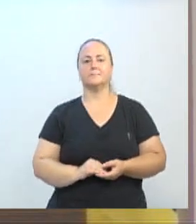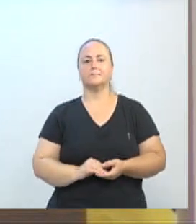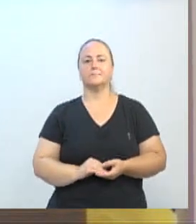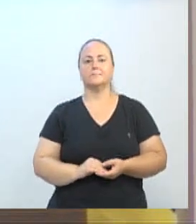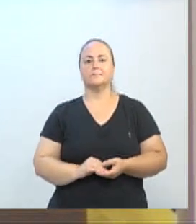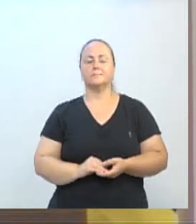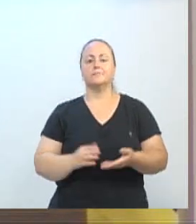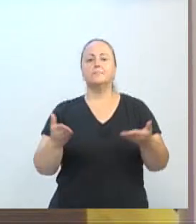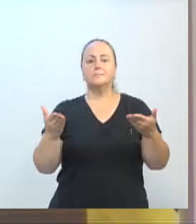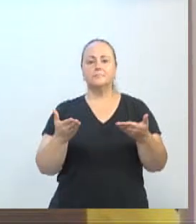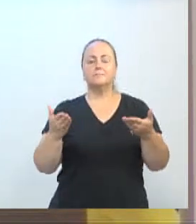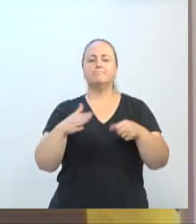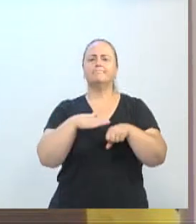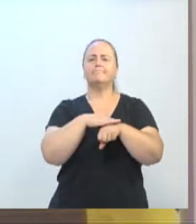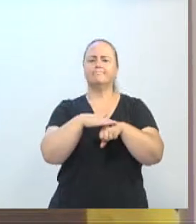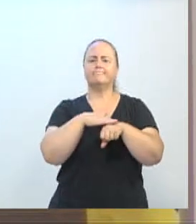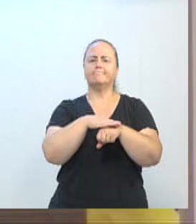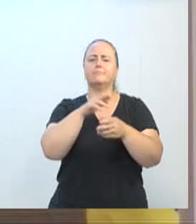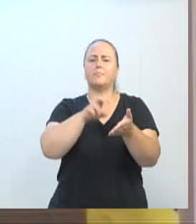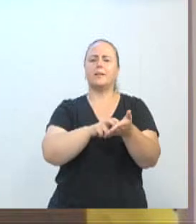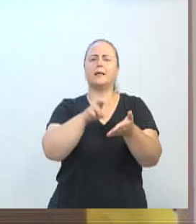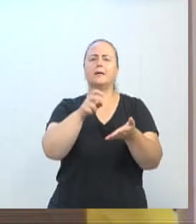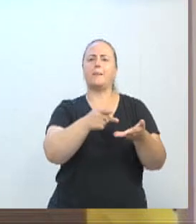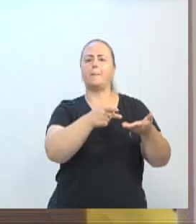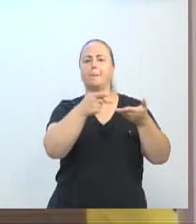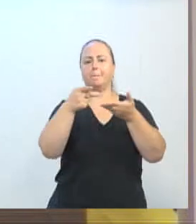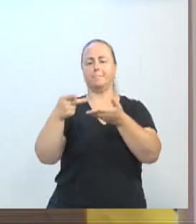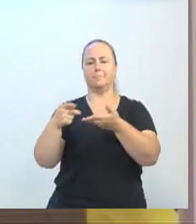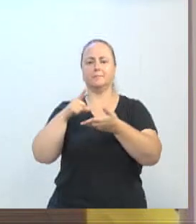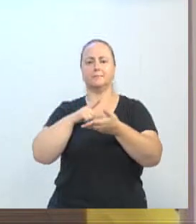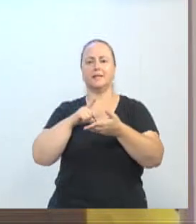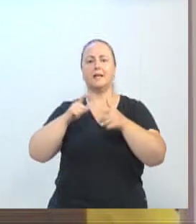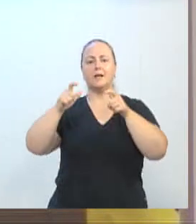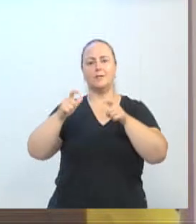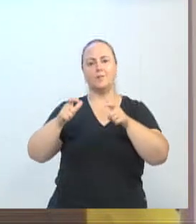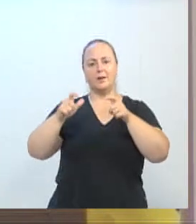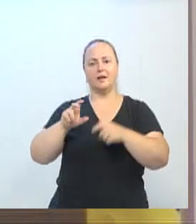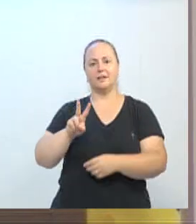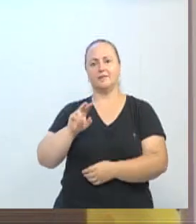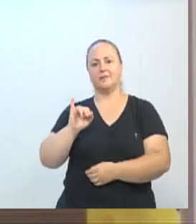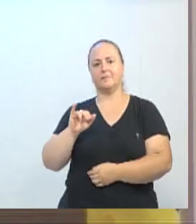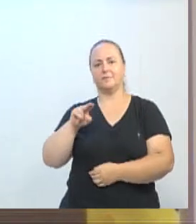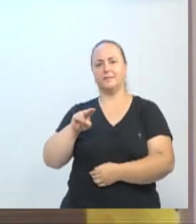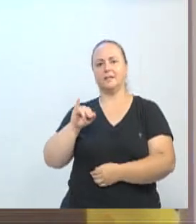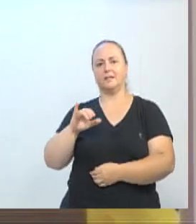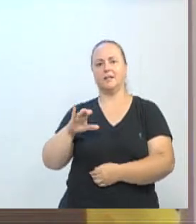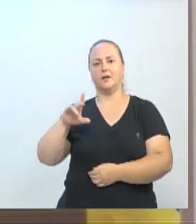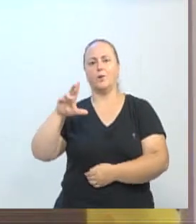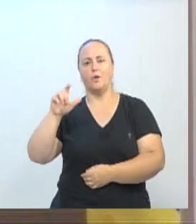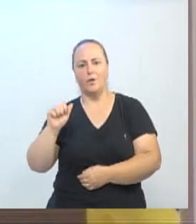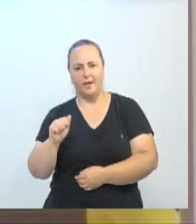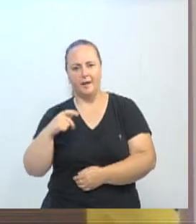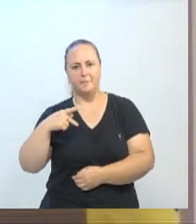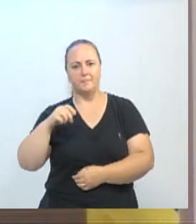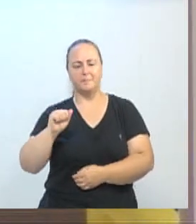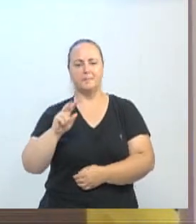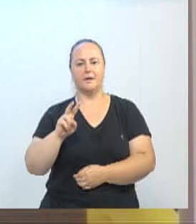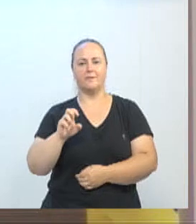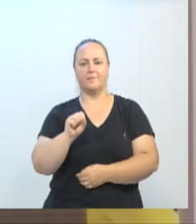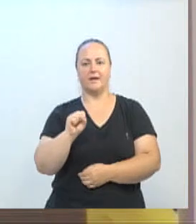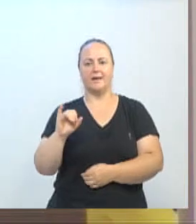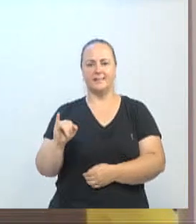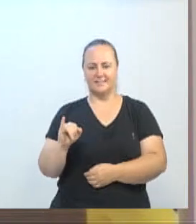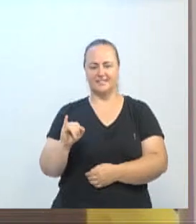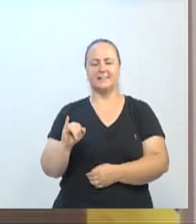falar aqui da visita que fizemos hoje de manhã à Vinícola Pavese. Provavelmente o vereador Maurício Gol vai reforçar aqui a